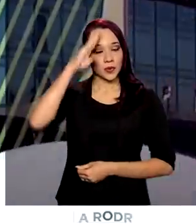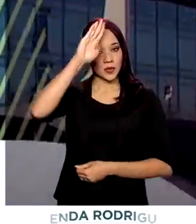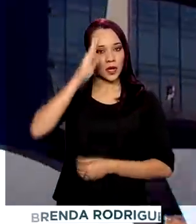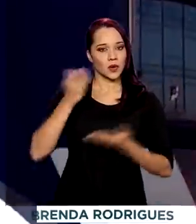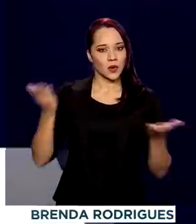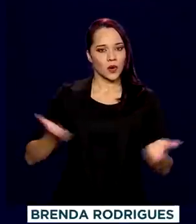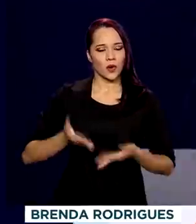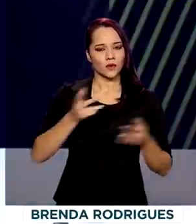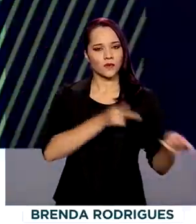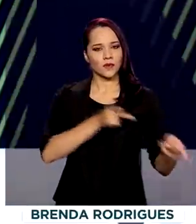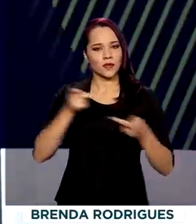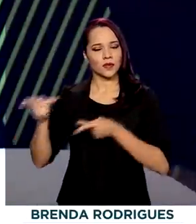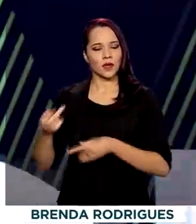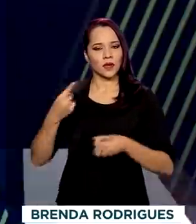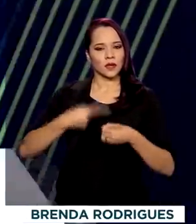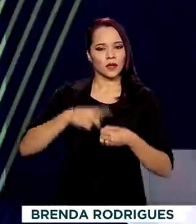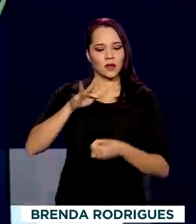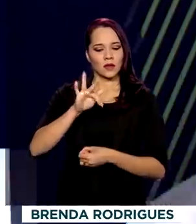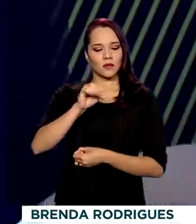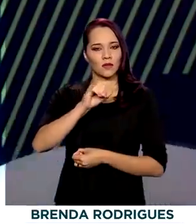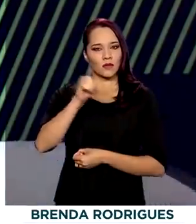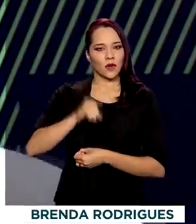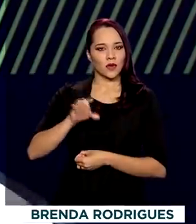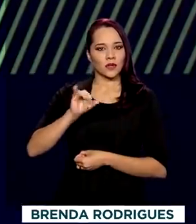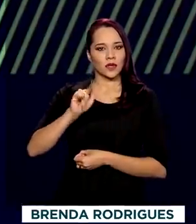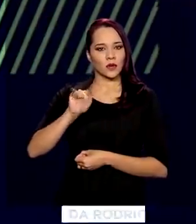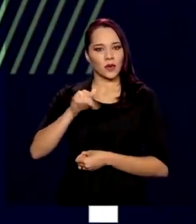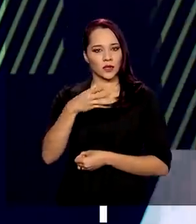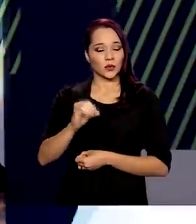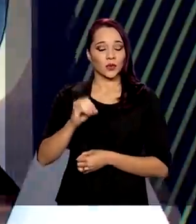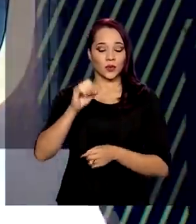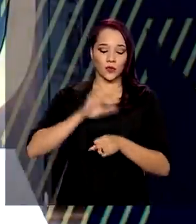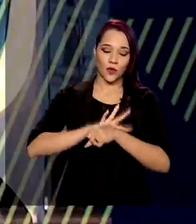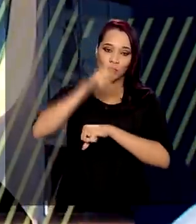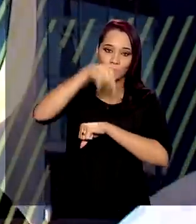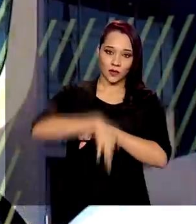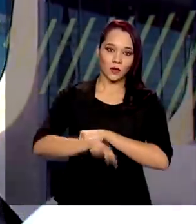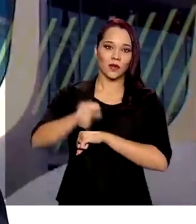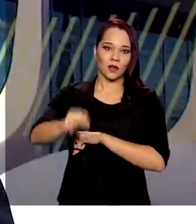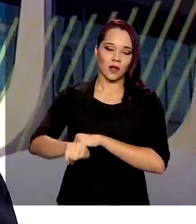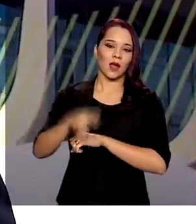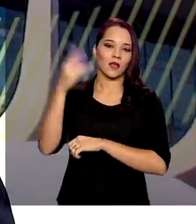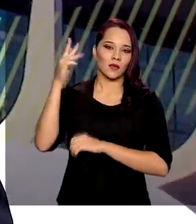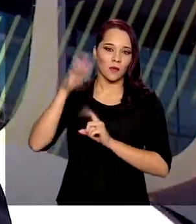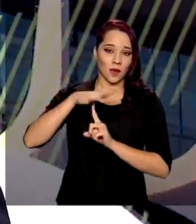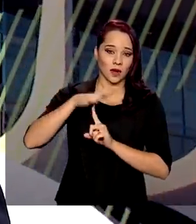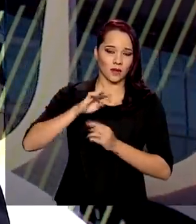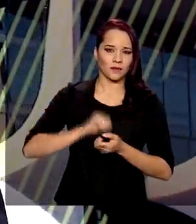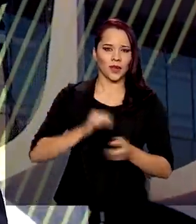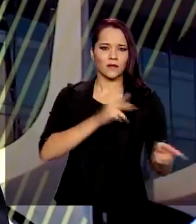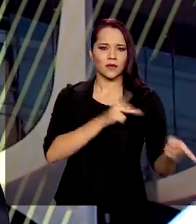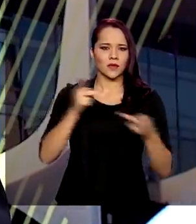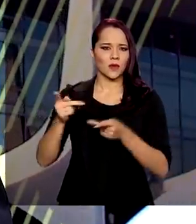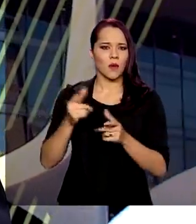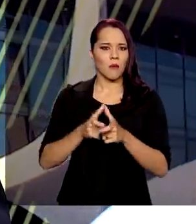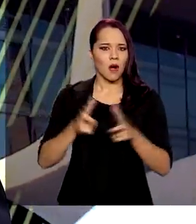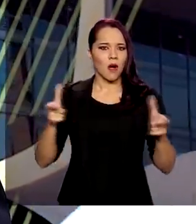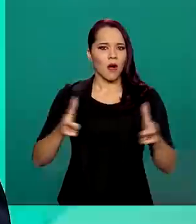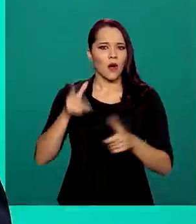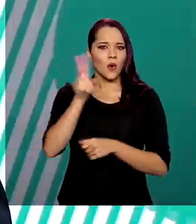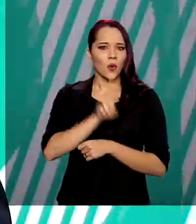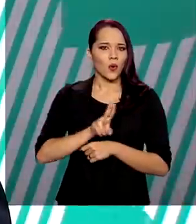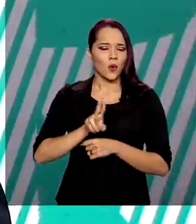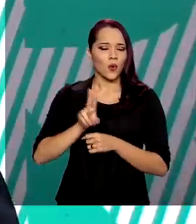está hoje em Foz do Iguaçu, no Paraná. Agora há pouco ele visitou a Itaipu Binacional, a maior usina de energia limpa e